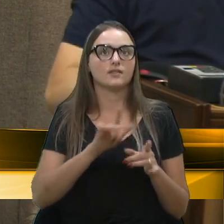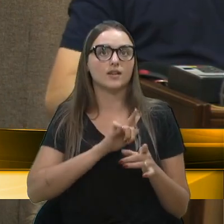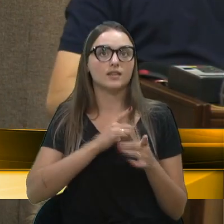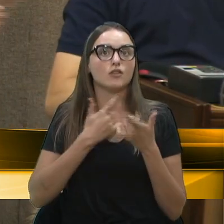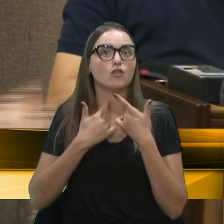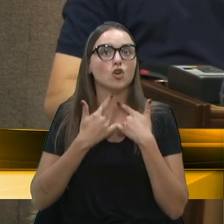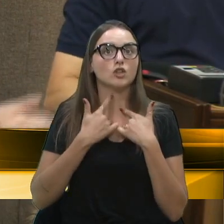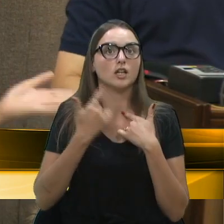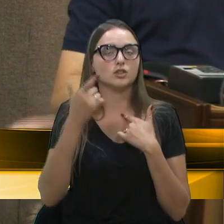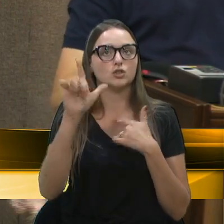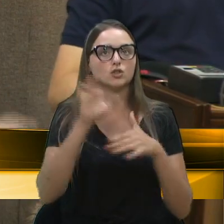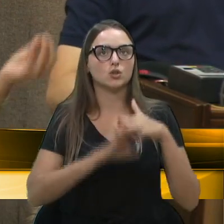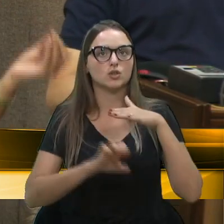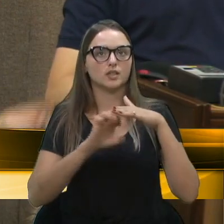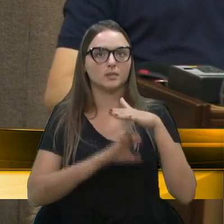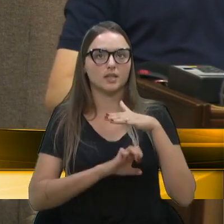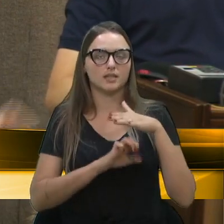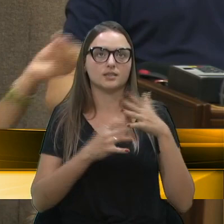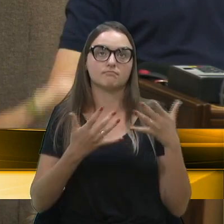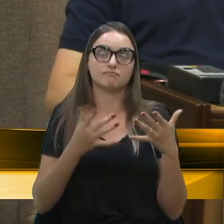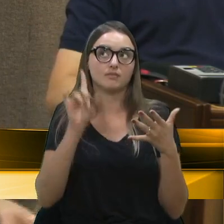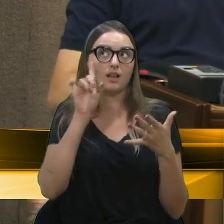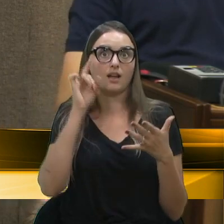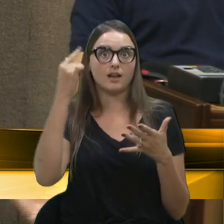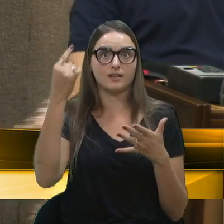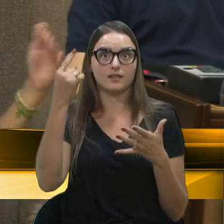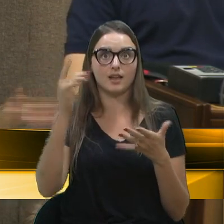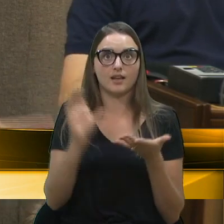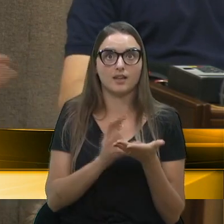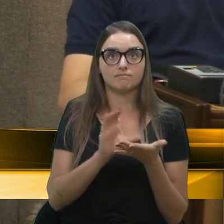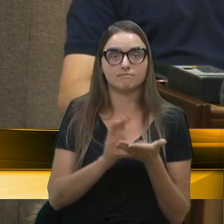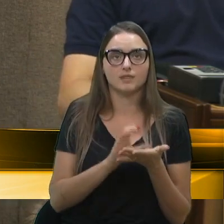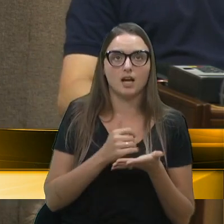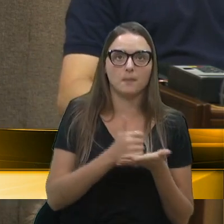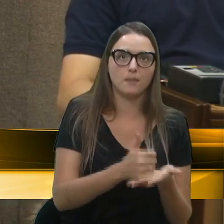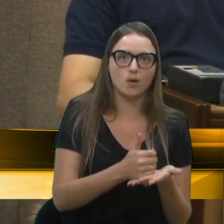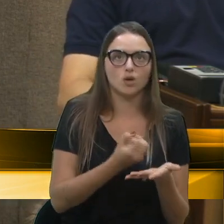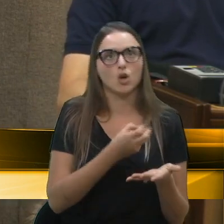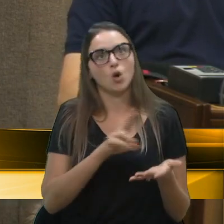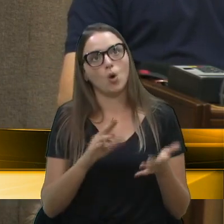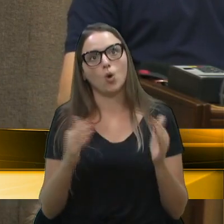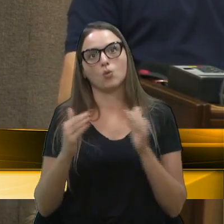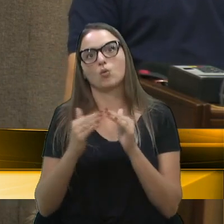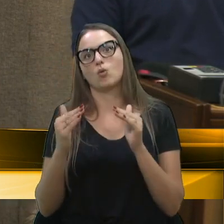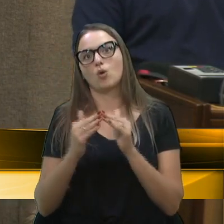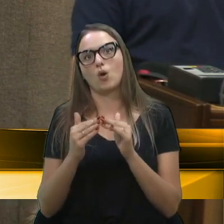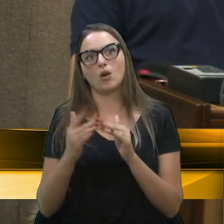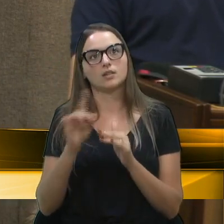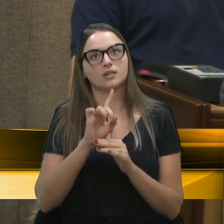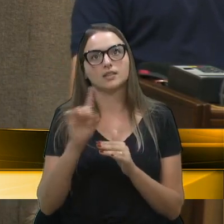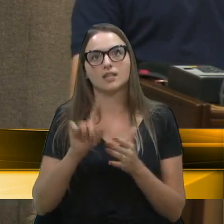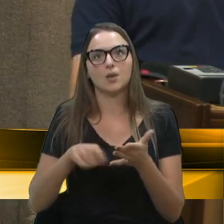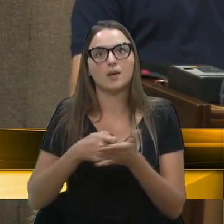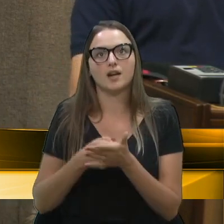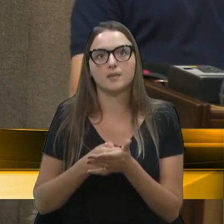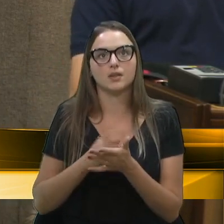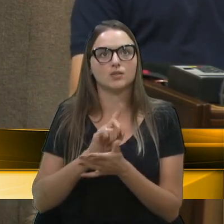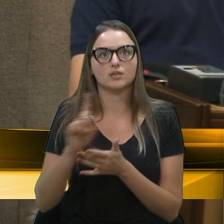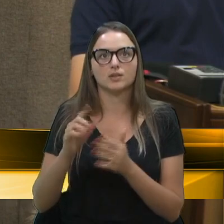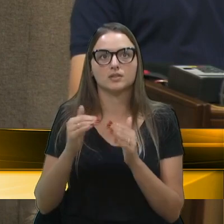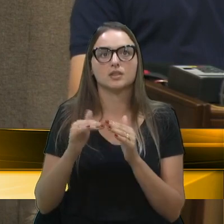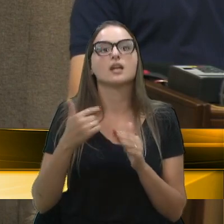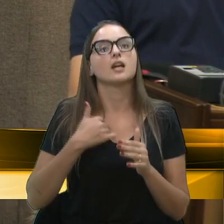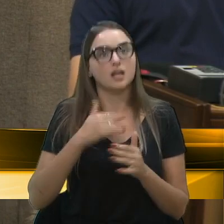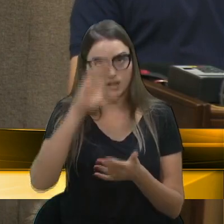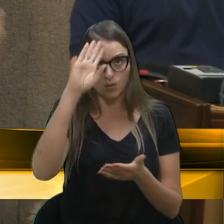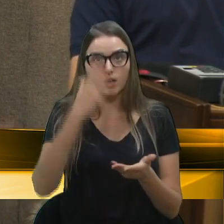Ou a gente concorda que essa isenção incentiva, ou a gente concorda que essa isenção não incentiva. E eu acho